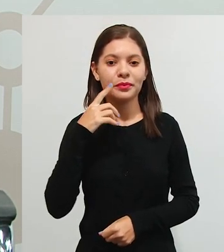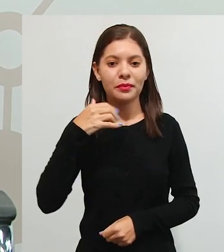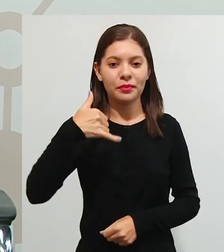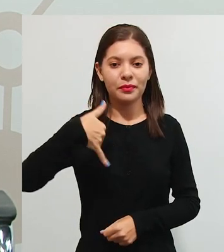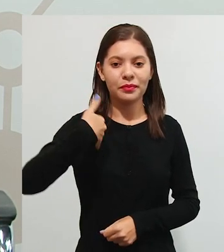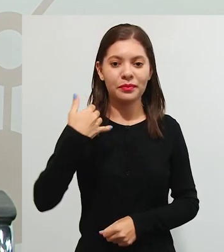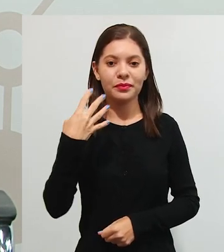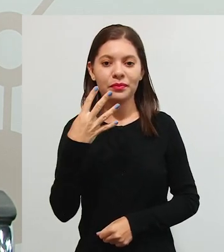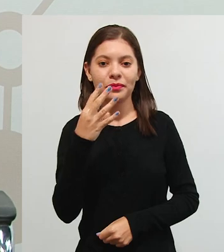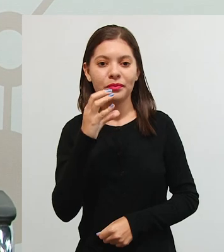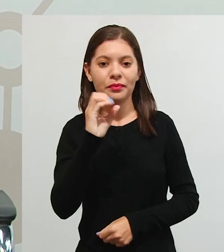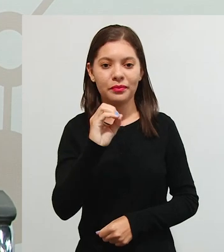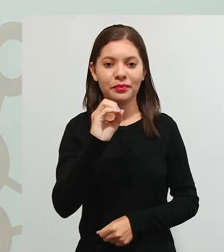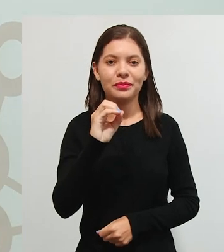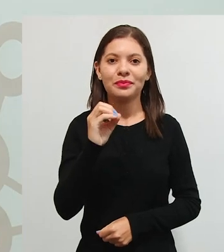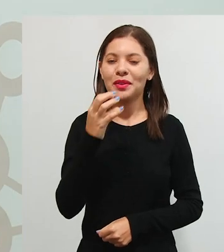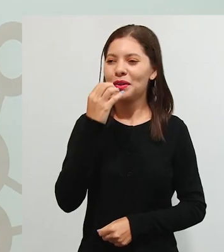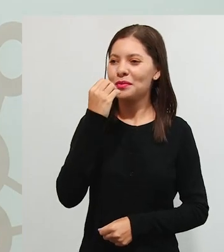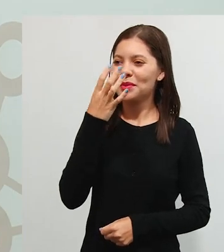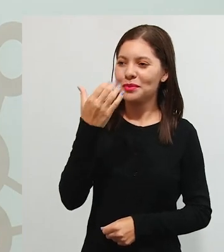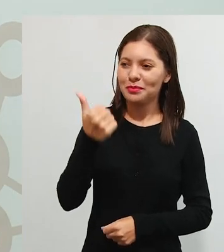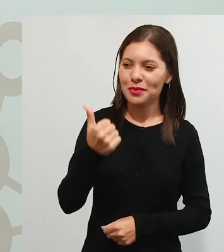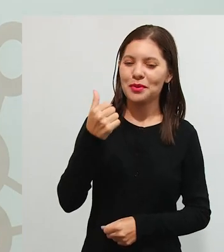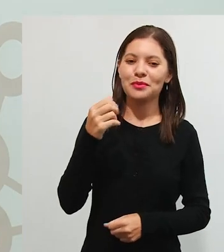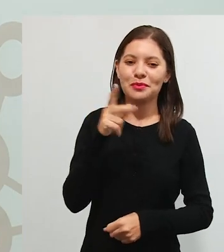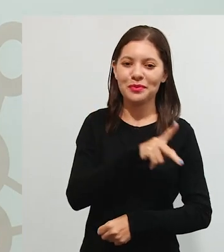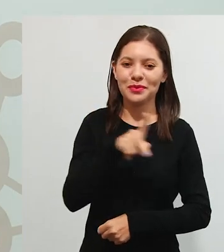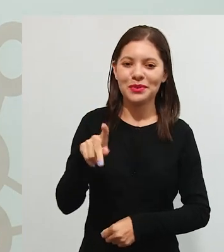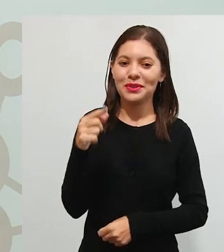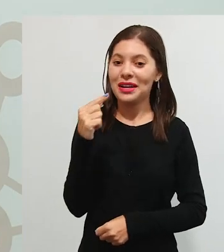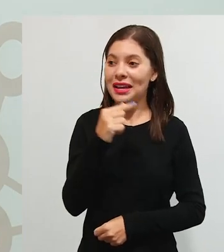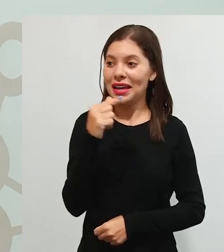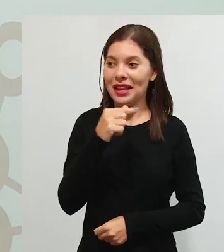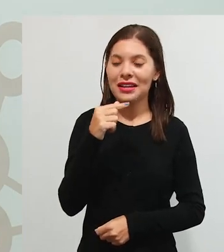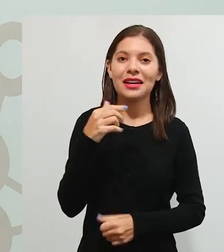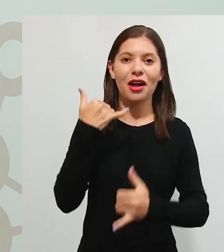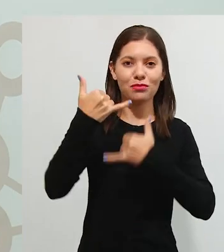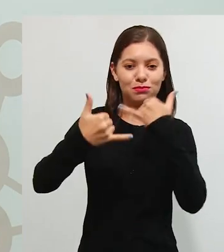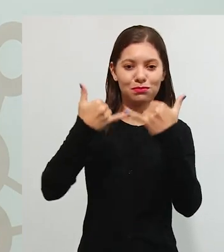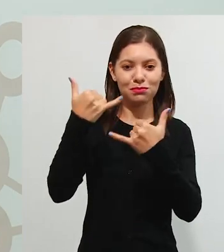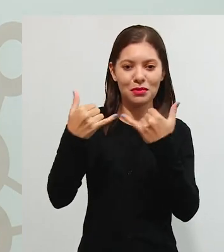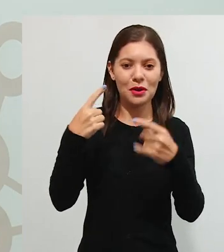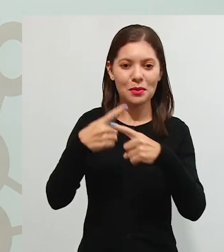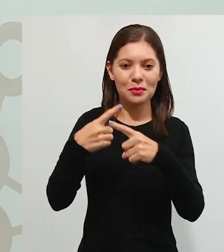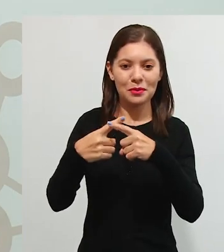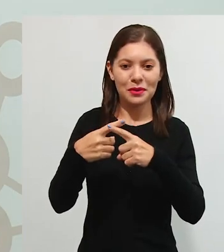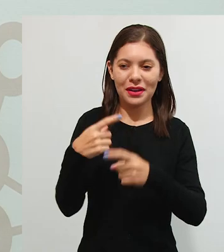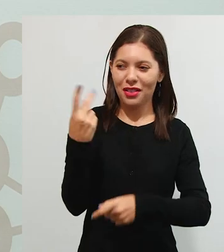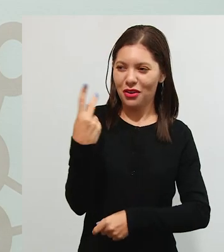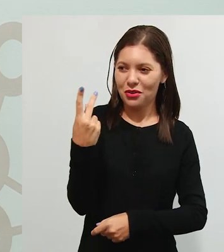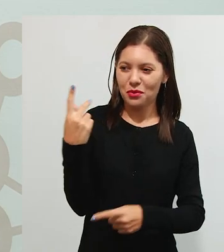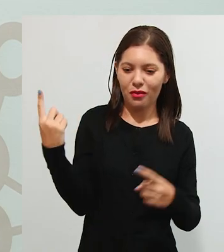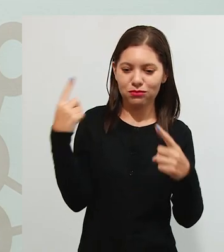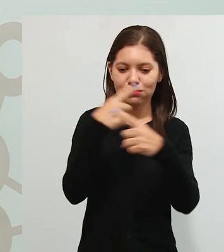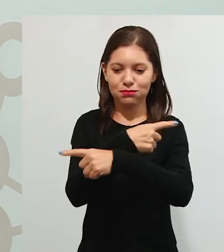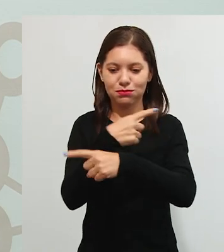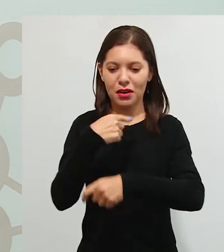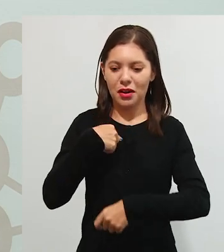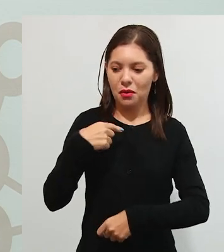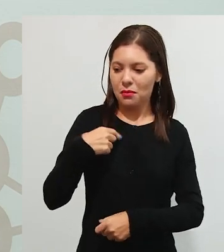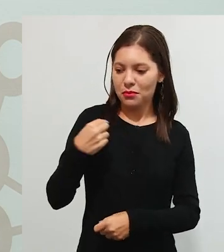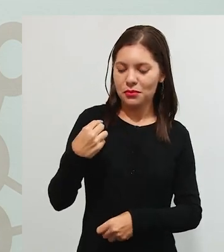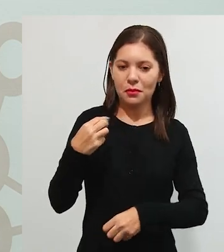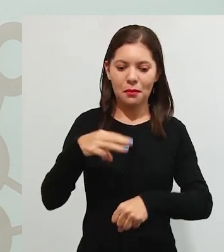40 anos. Muito bem, professora. Ela está brincando aqui porque a gente veio invertida, né? Eu vim com a blusa